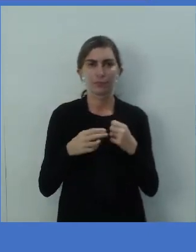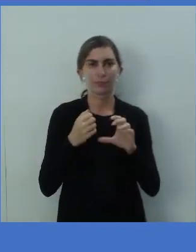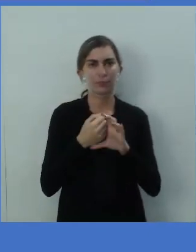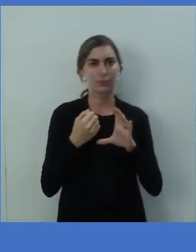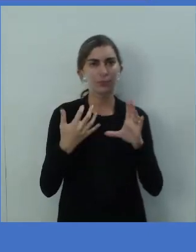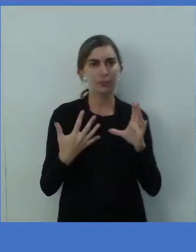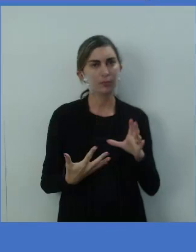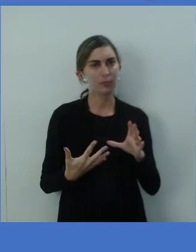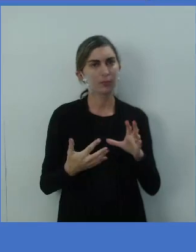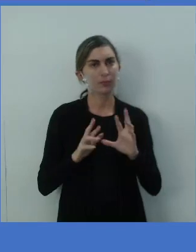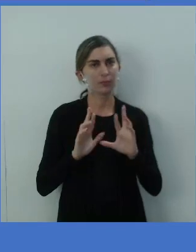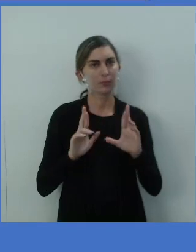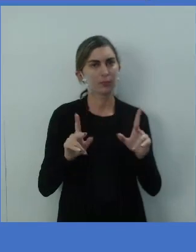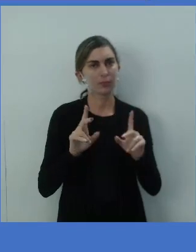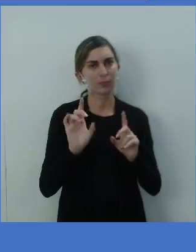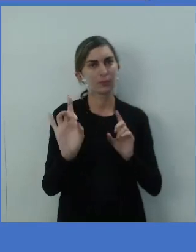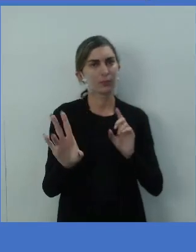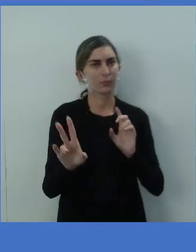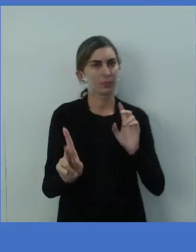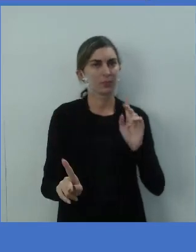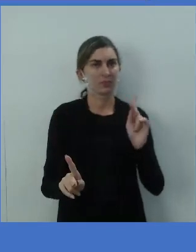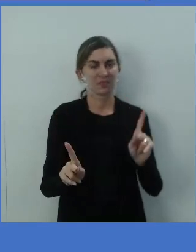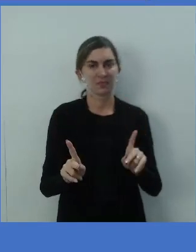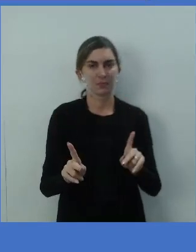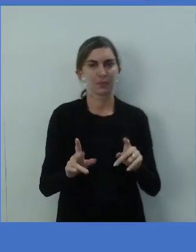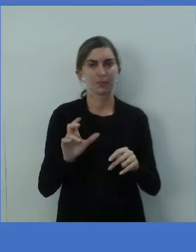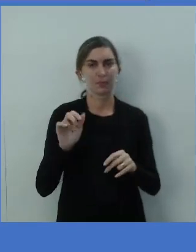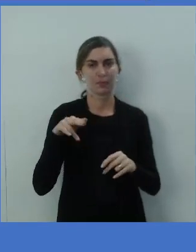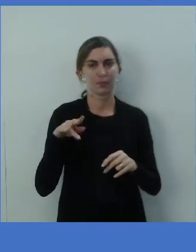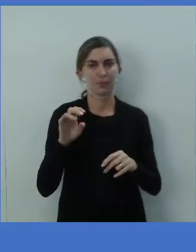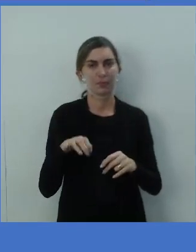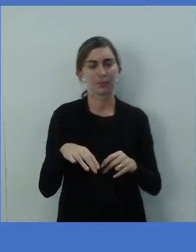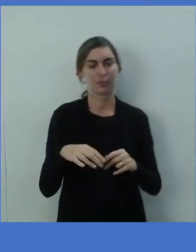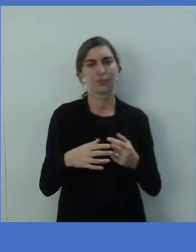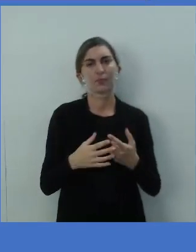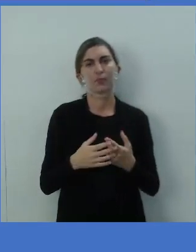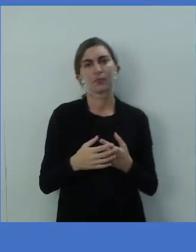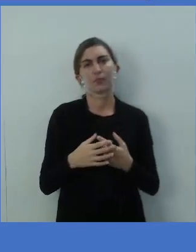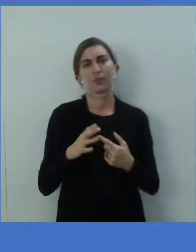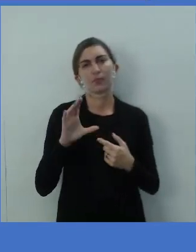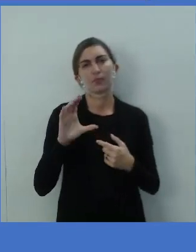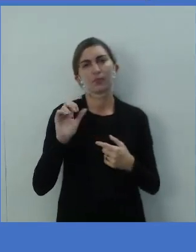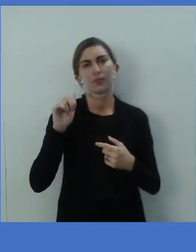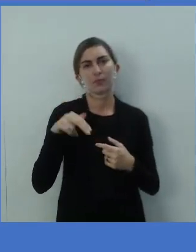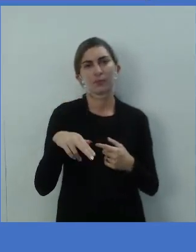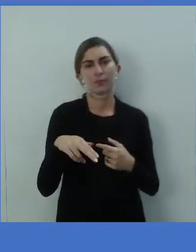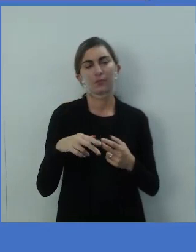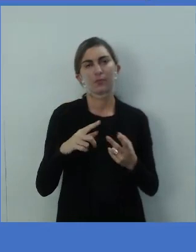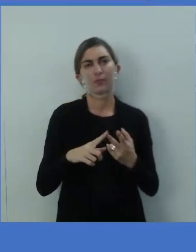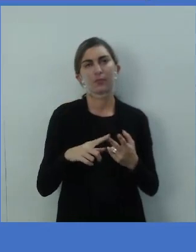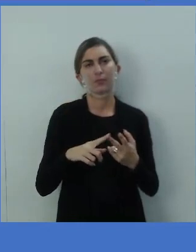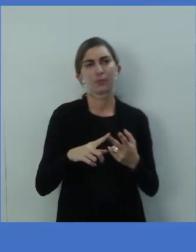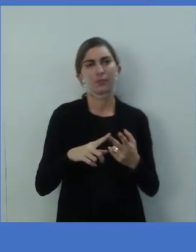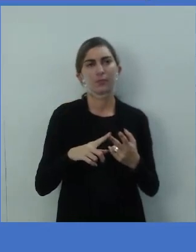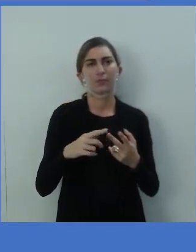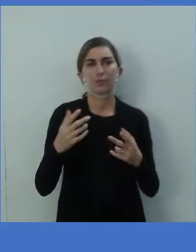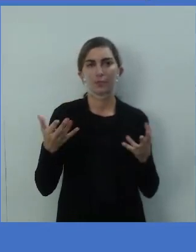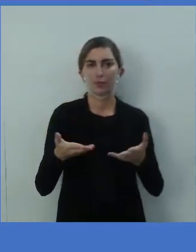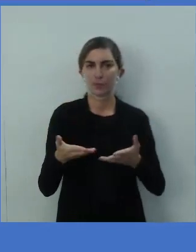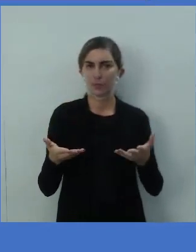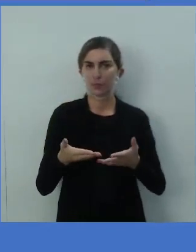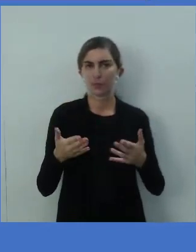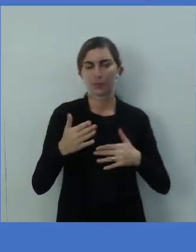específicas, o can e o could. O can, utilizado para presente, ele indica